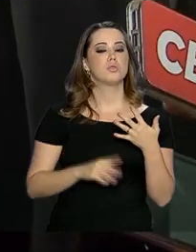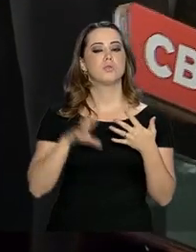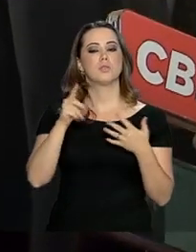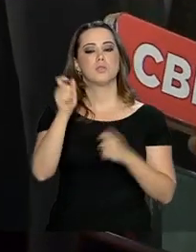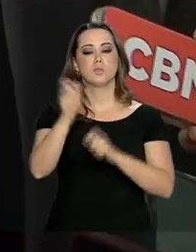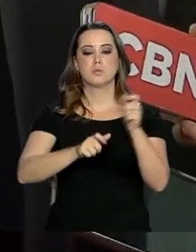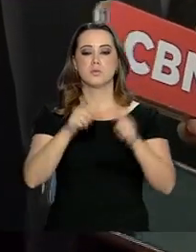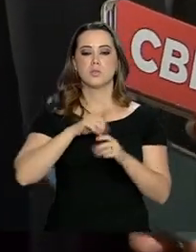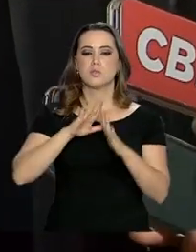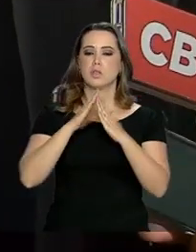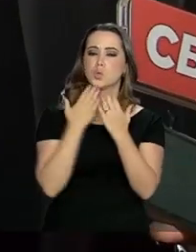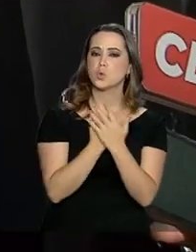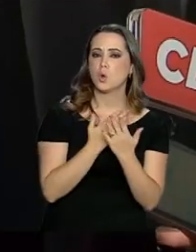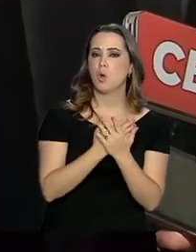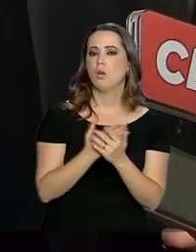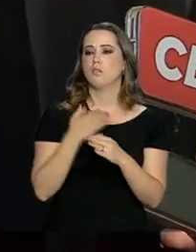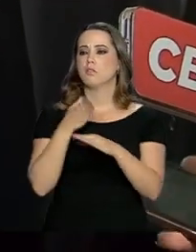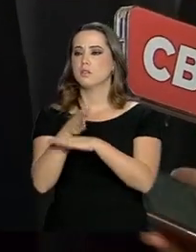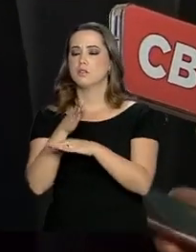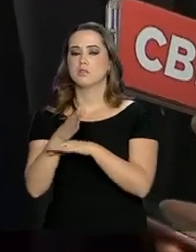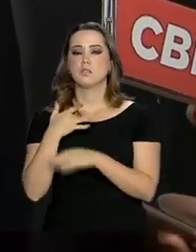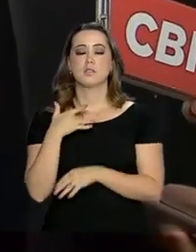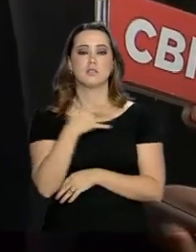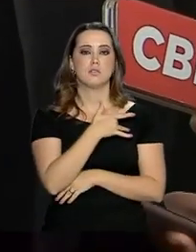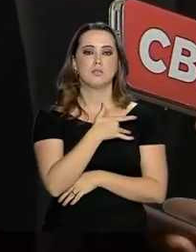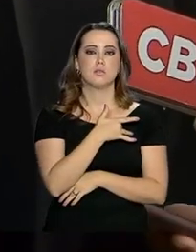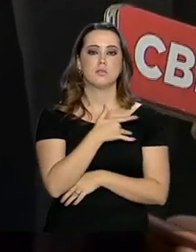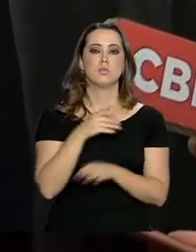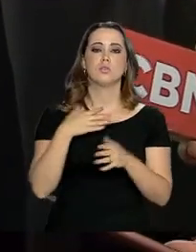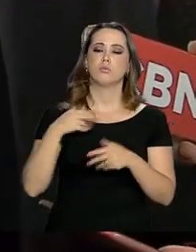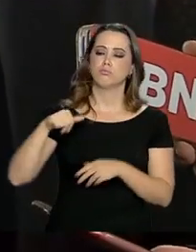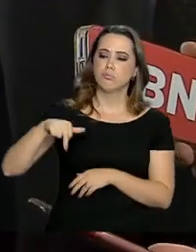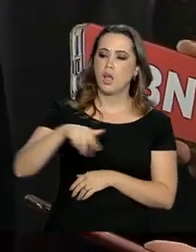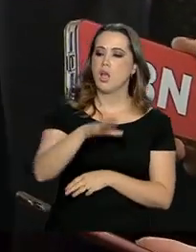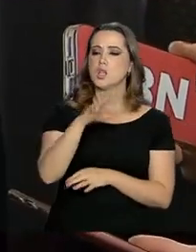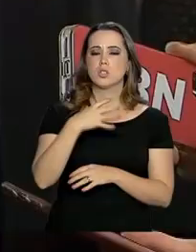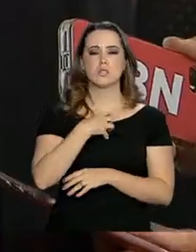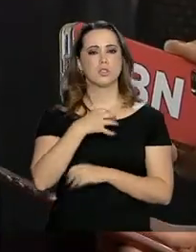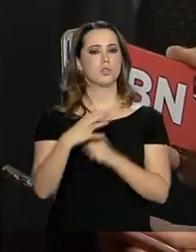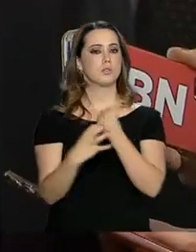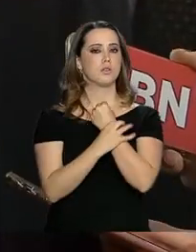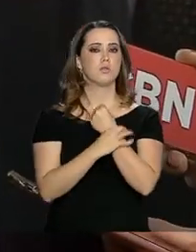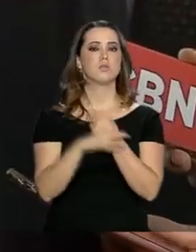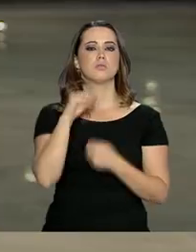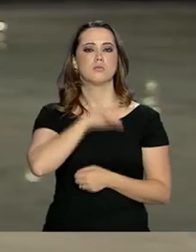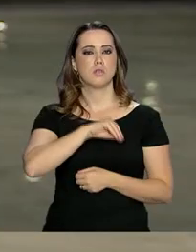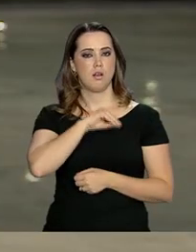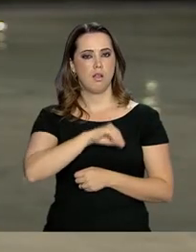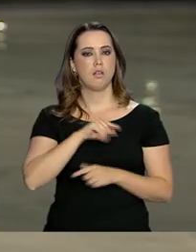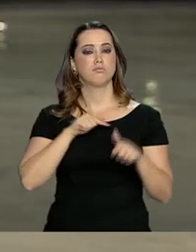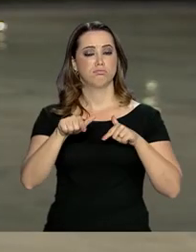brasileiro tenha escola, tenha acesso à saúde, ande na rua com segurança e tenha emprego e renda.